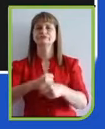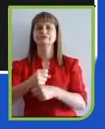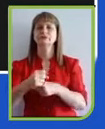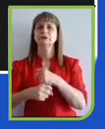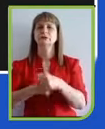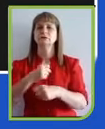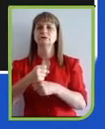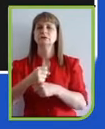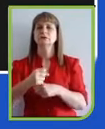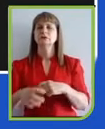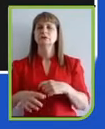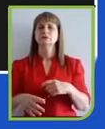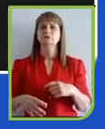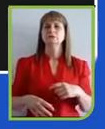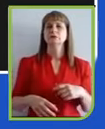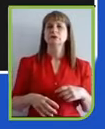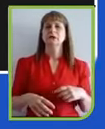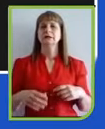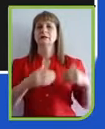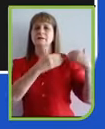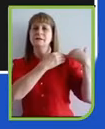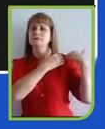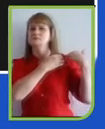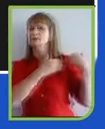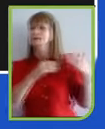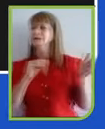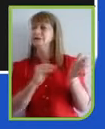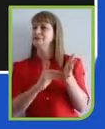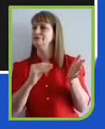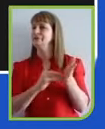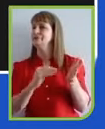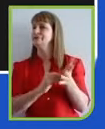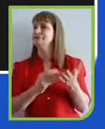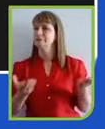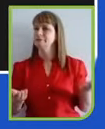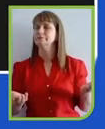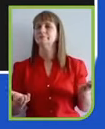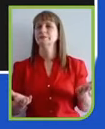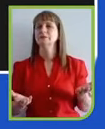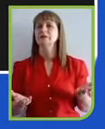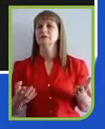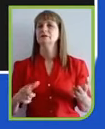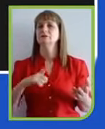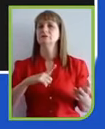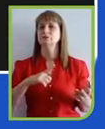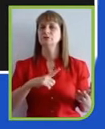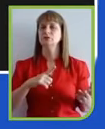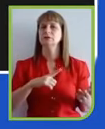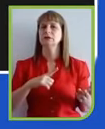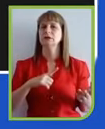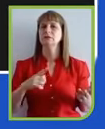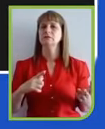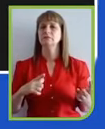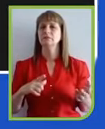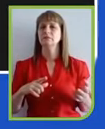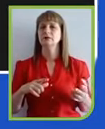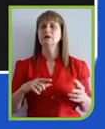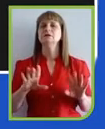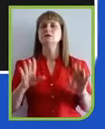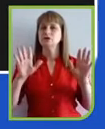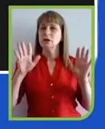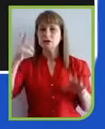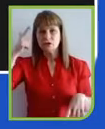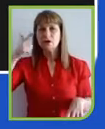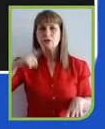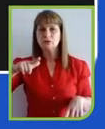irresponsáveis, eu diria. Então, gente vai ver em alta, deu para perceber isso já durante a pandemia, o